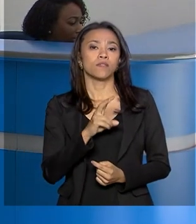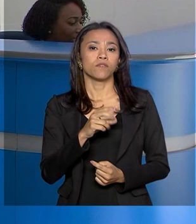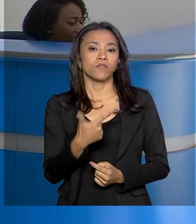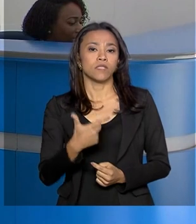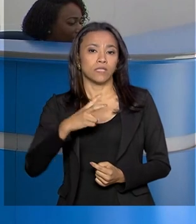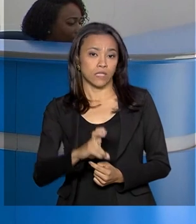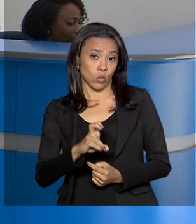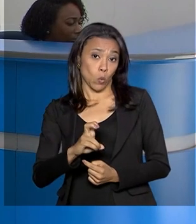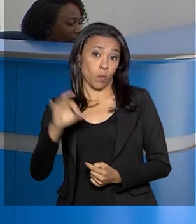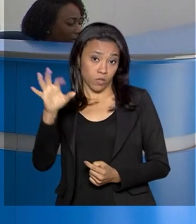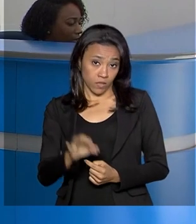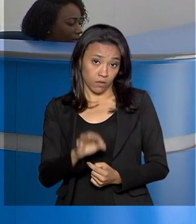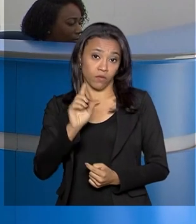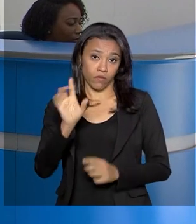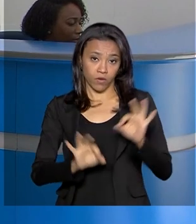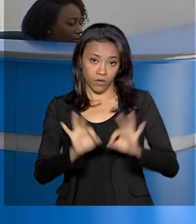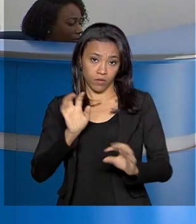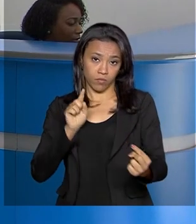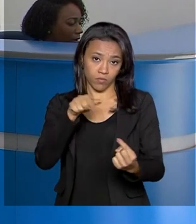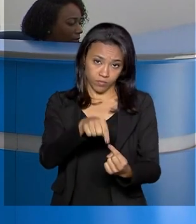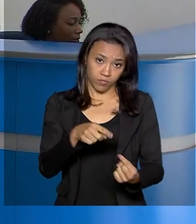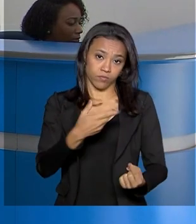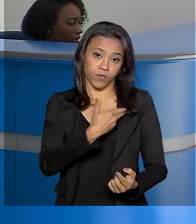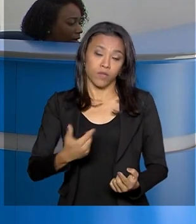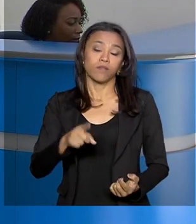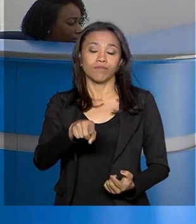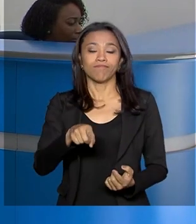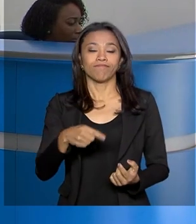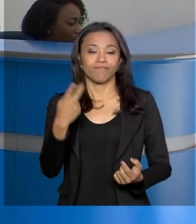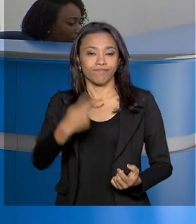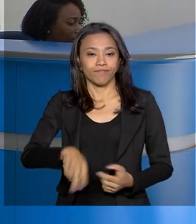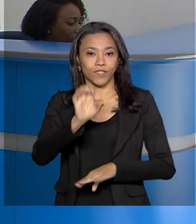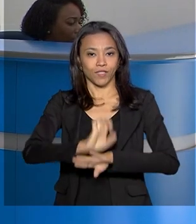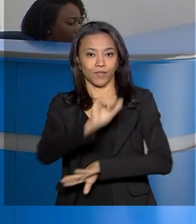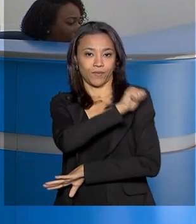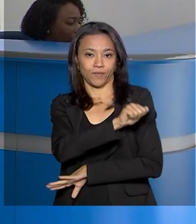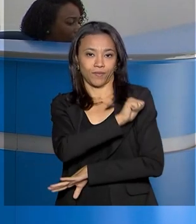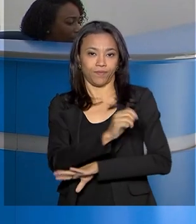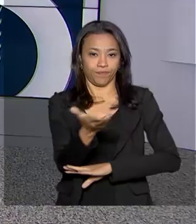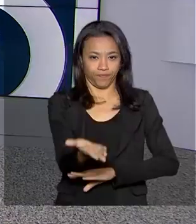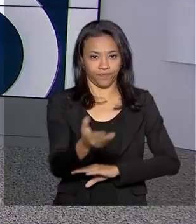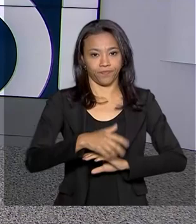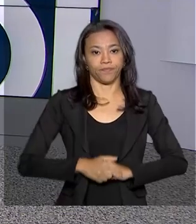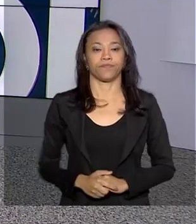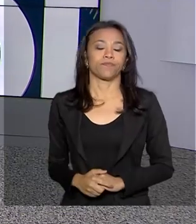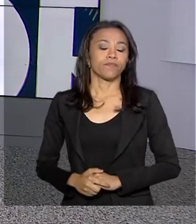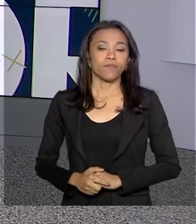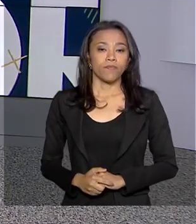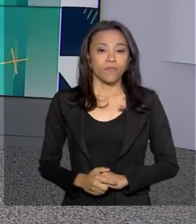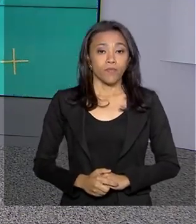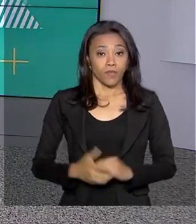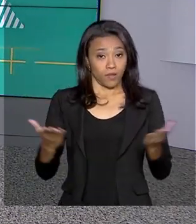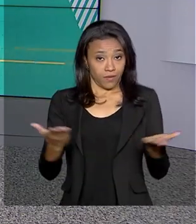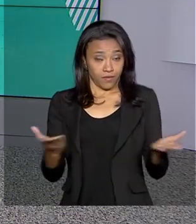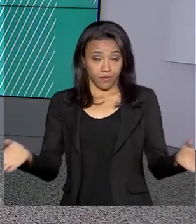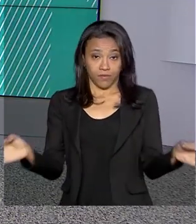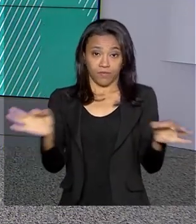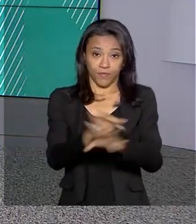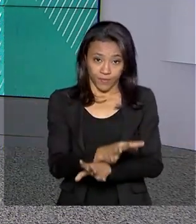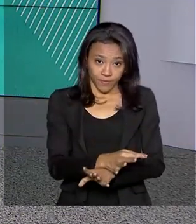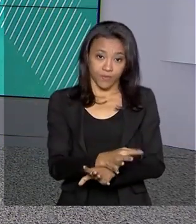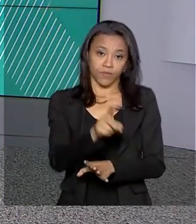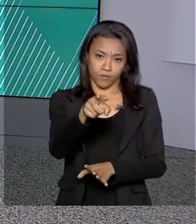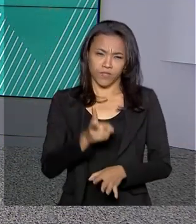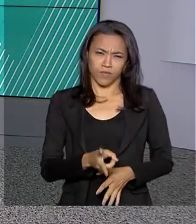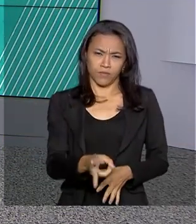definida para o ano. Do Rio de Janeiro, Alessandra Lago, para o governo agora. E o governo agora fica por aqui.